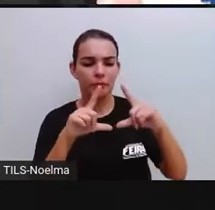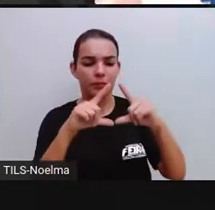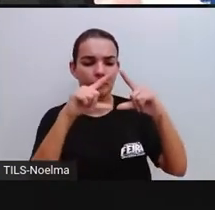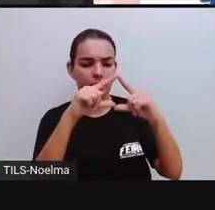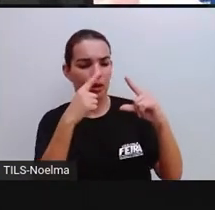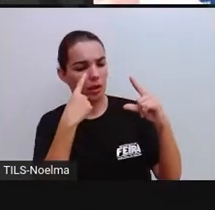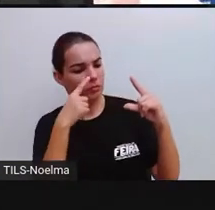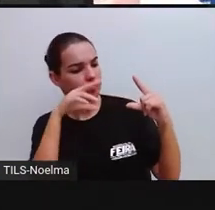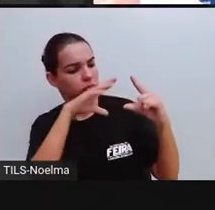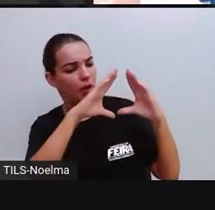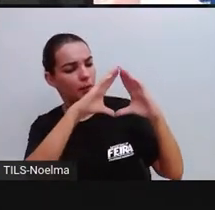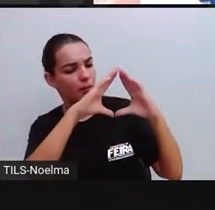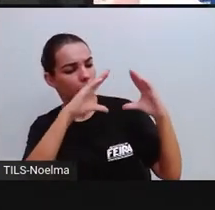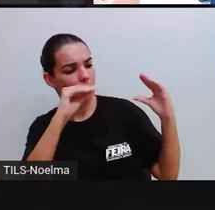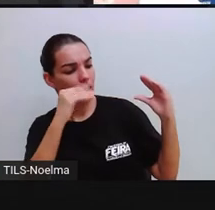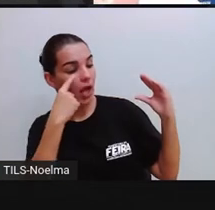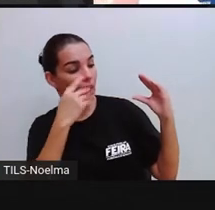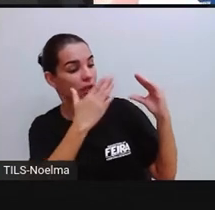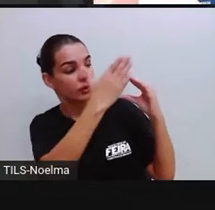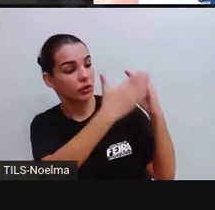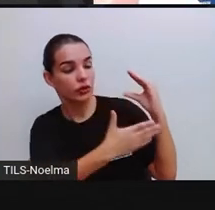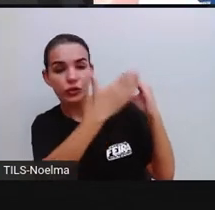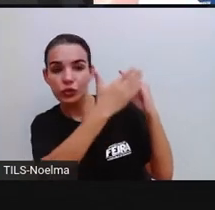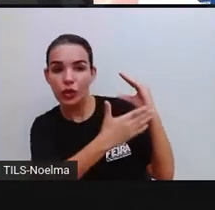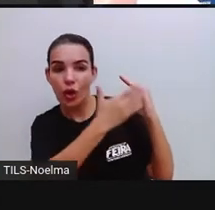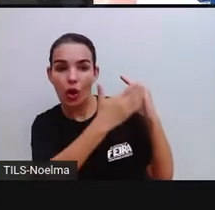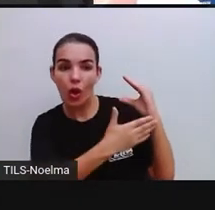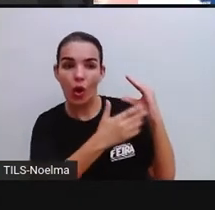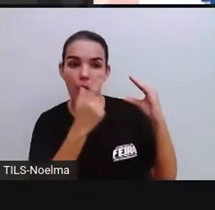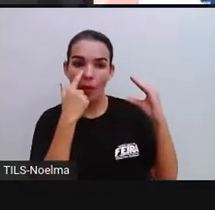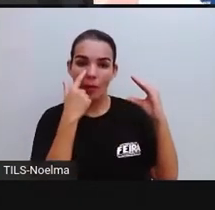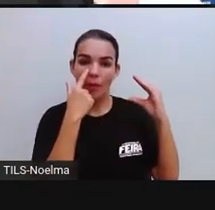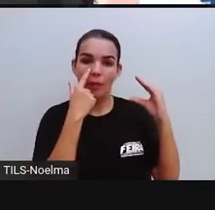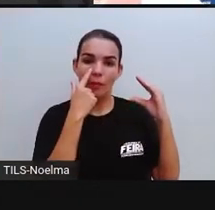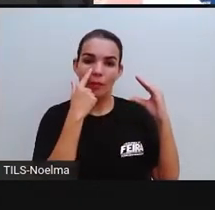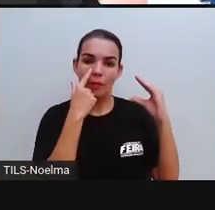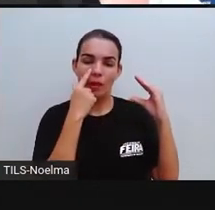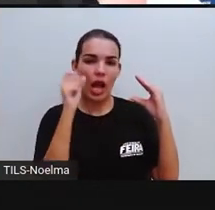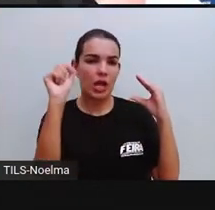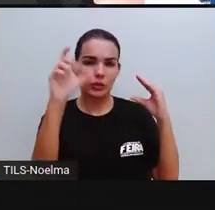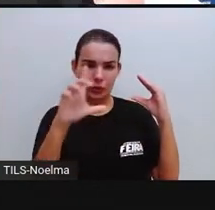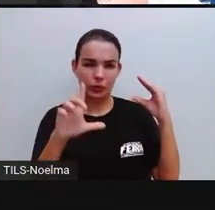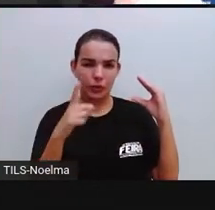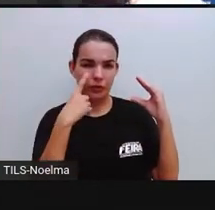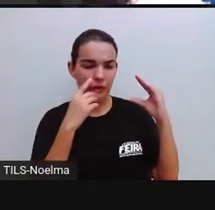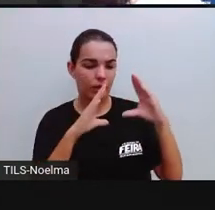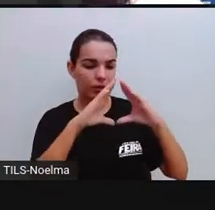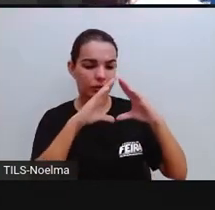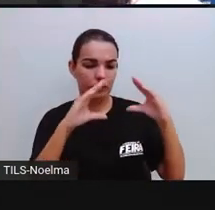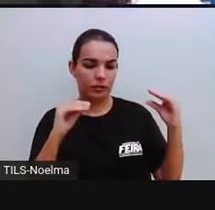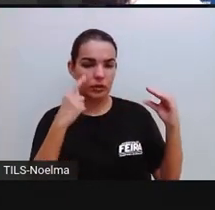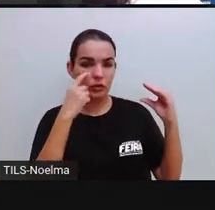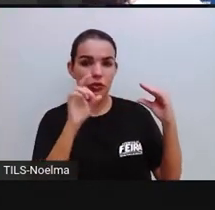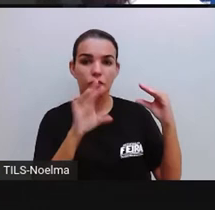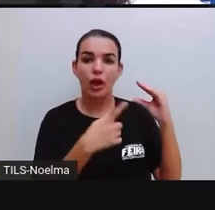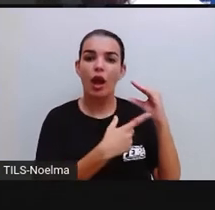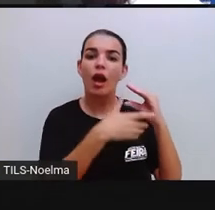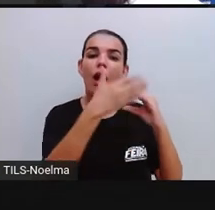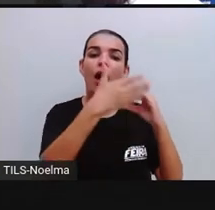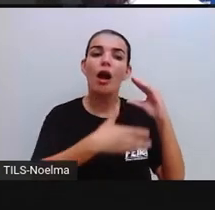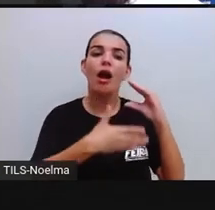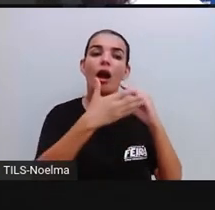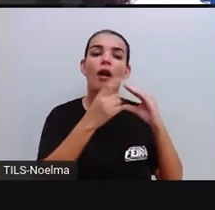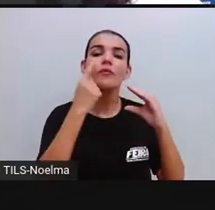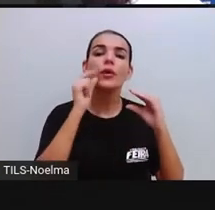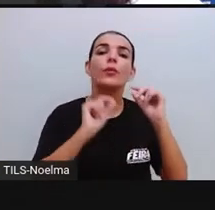essa pirâmide somente por esse lado aqui, ó, que a pró está passando a seta, eu enxergo qual figura